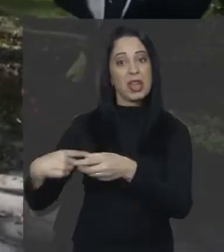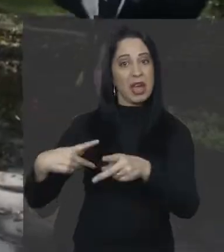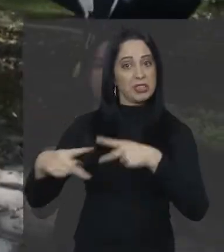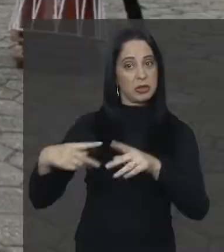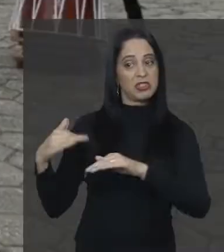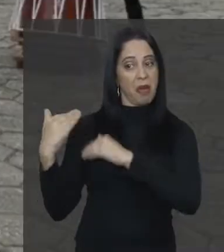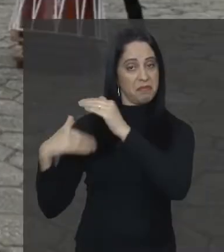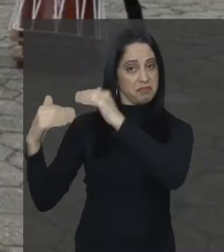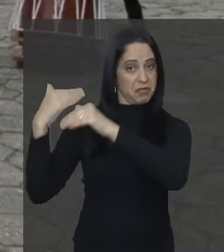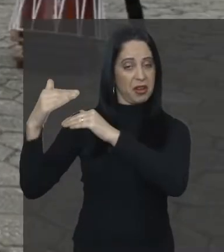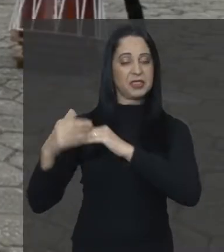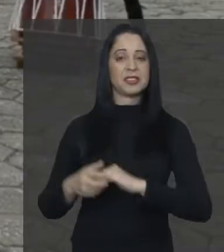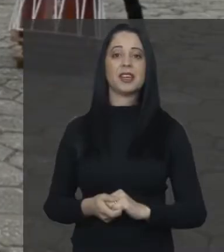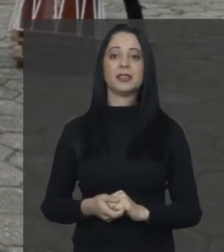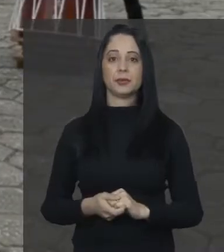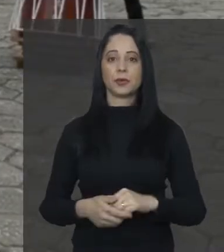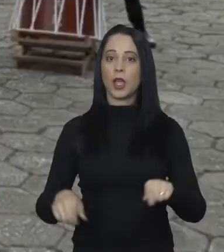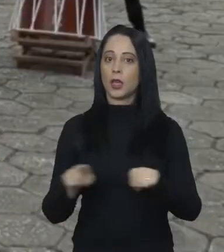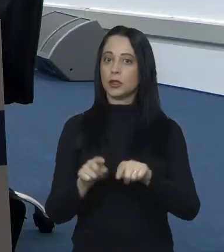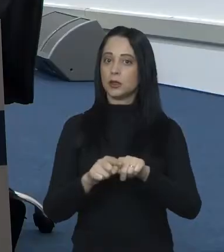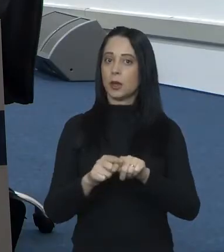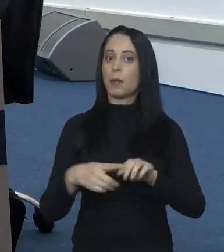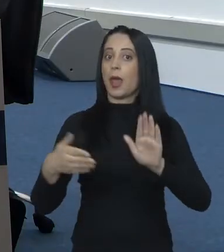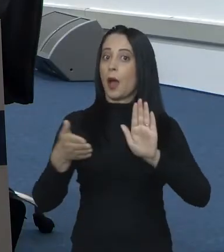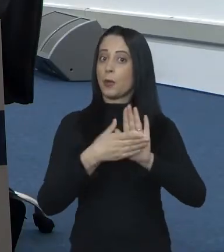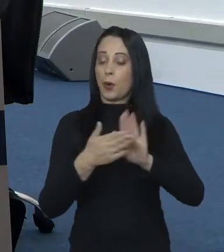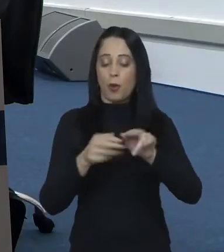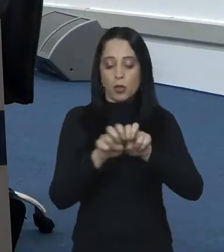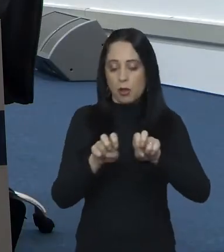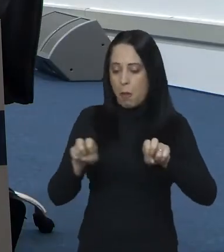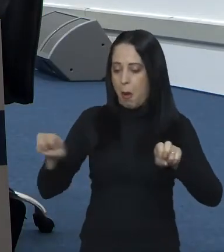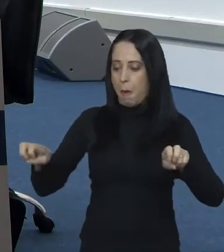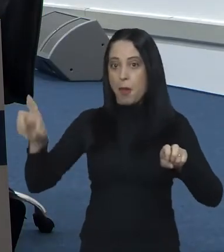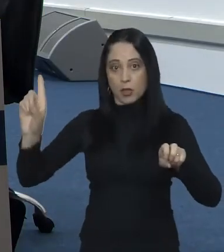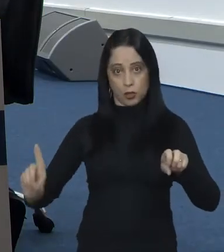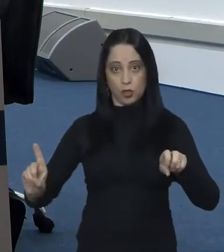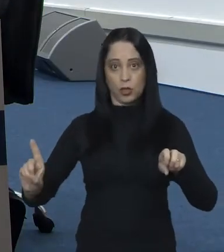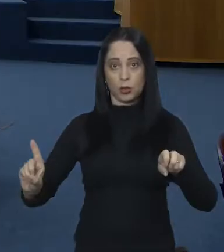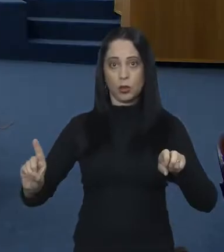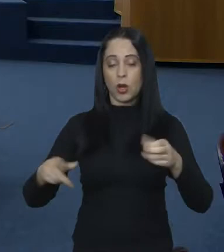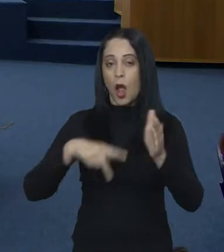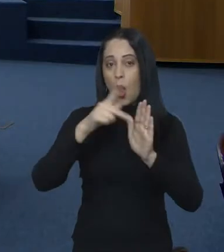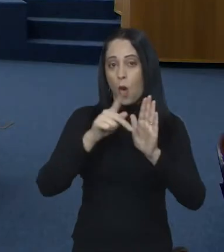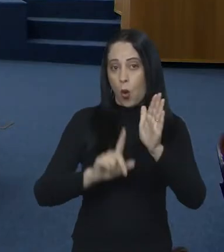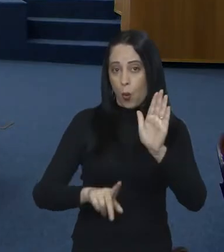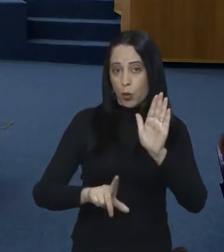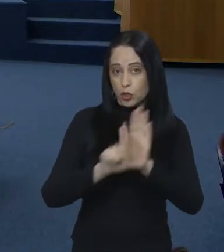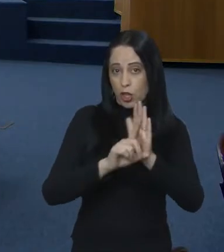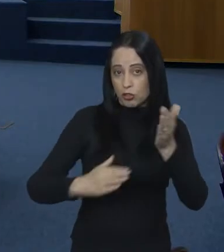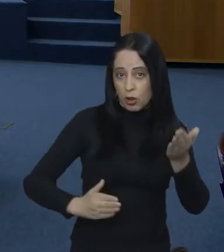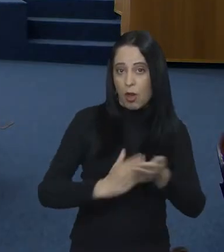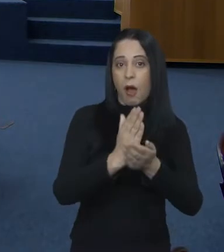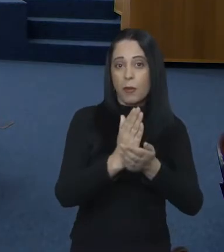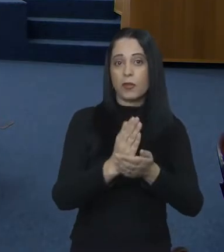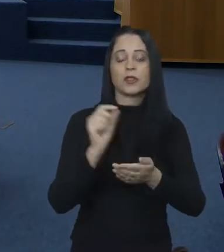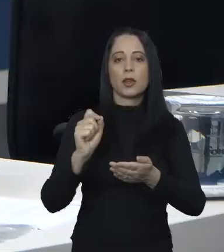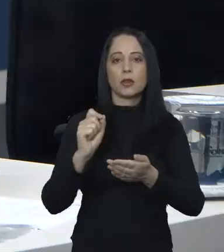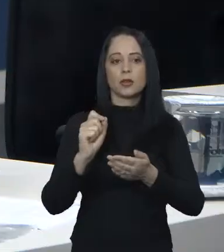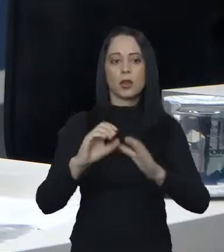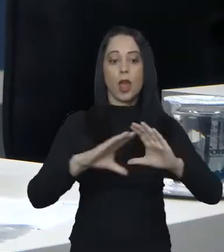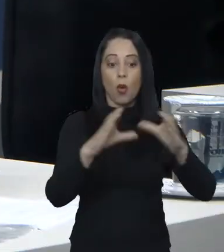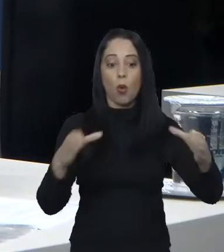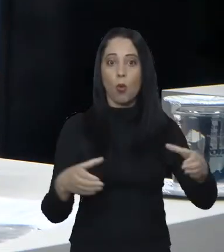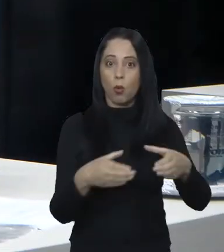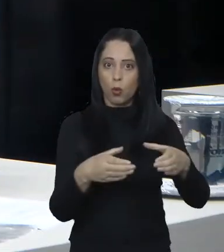contribuição ao desenvolvimento da cidade. E proposto pela mesa diretora, foi aprovado o projeto que cria o Grupo